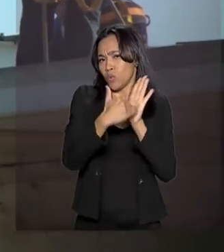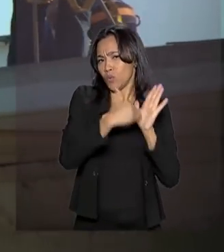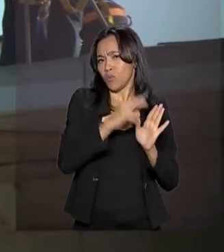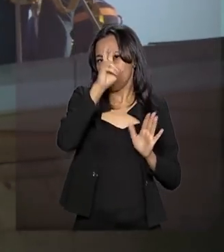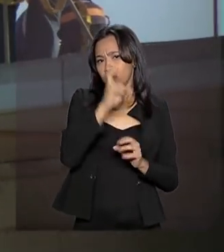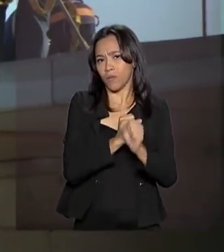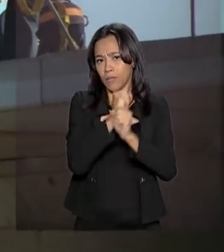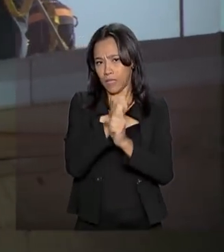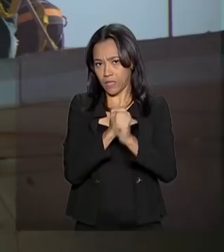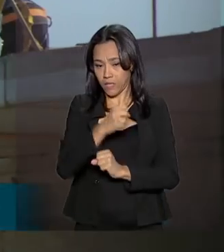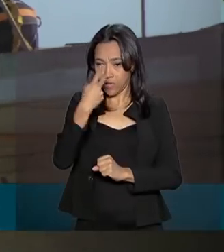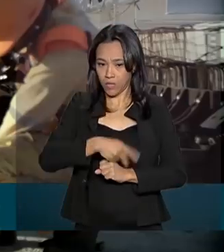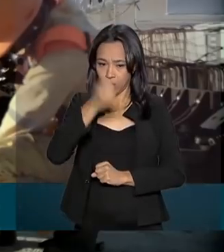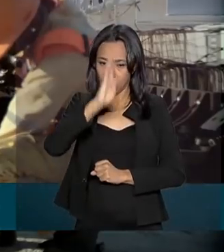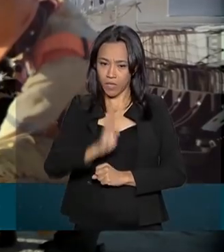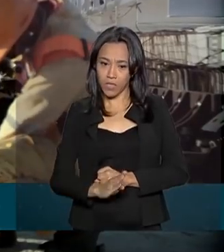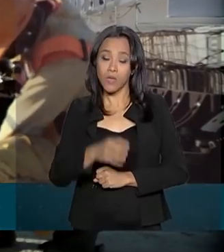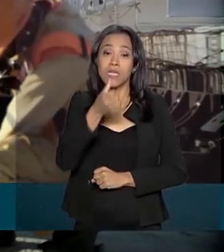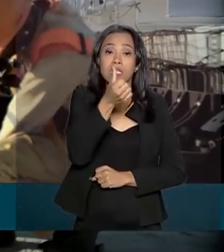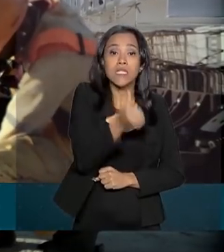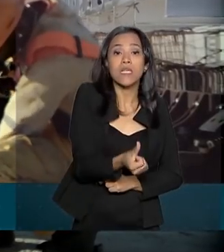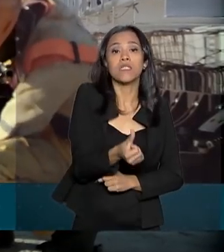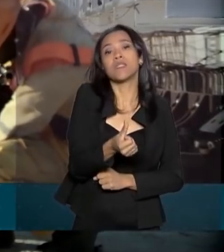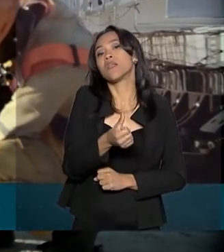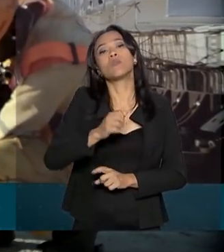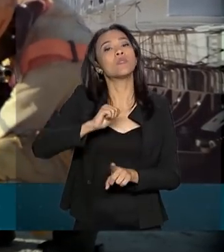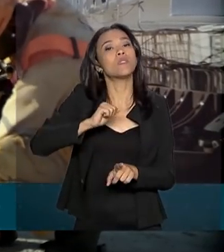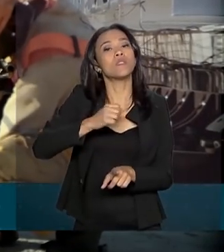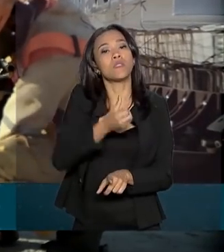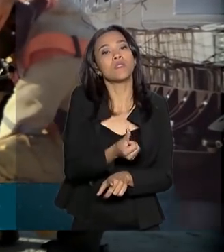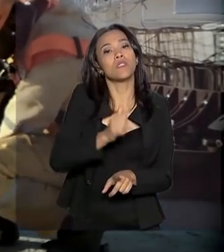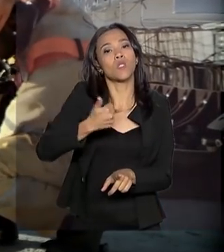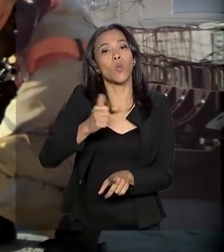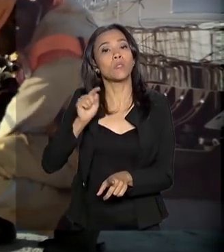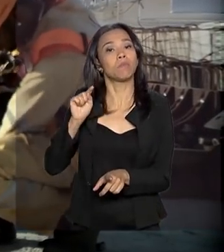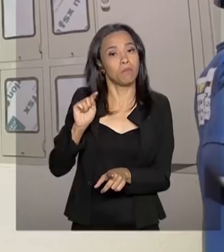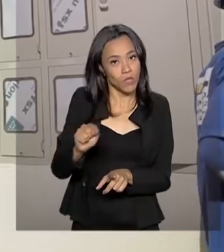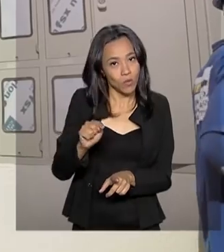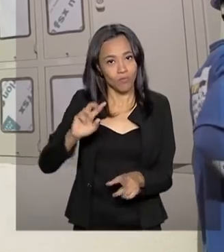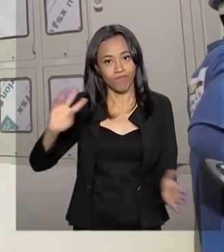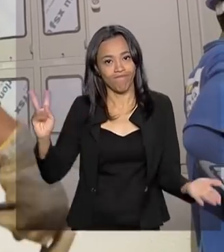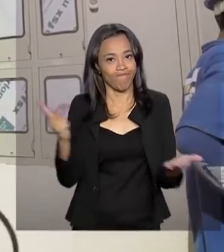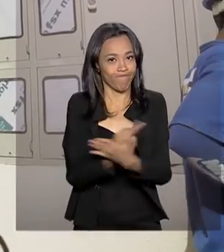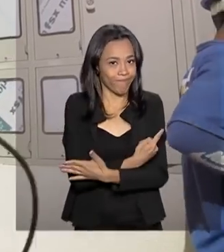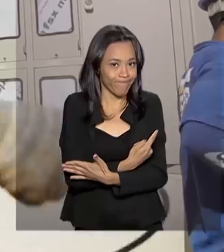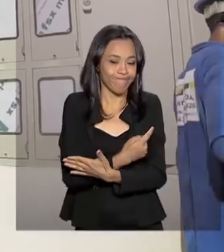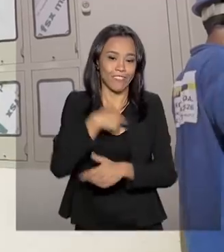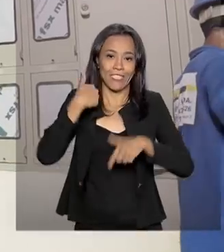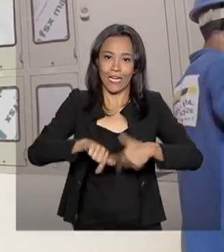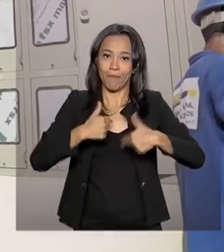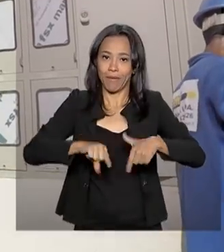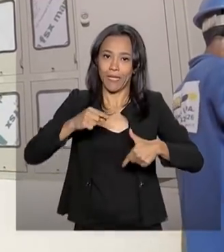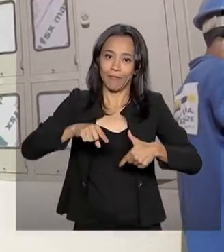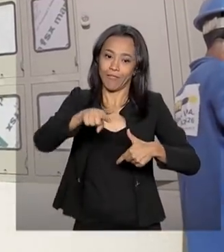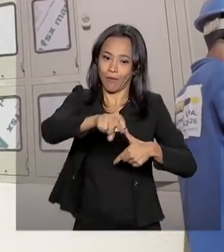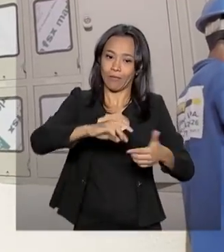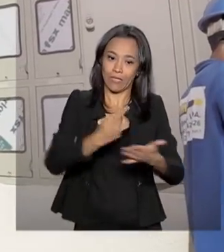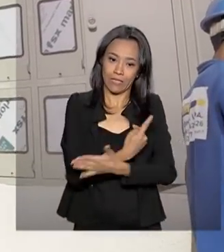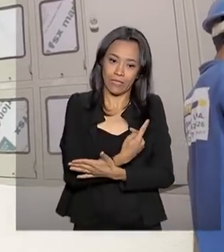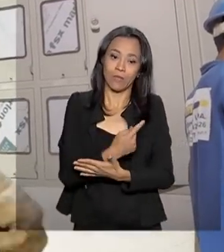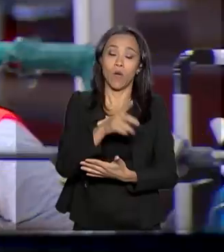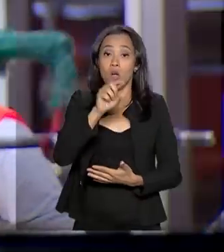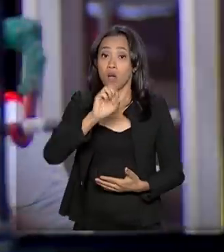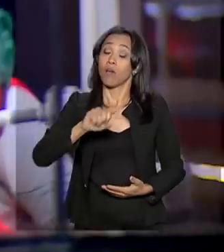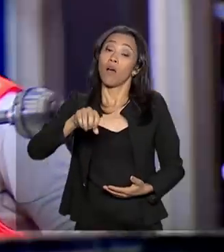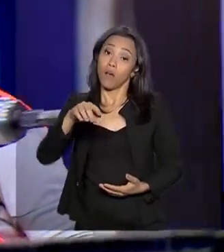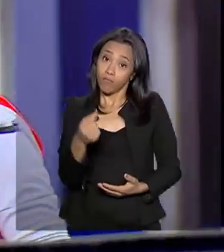anos, o Brasil registrou em média 611 mil acidentes de trabalho por ano. Desses, 2.300 resultaram em